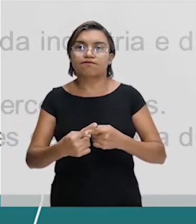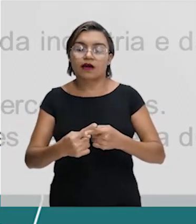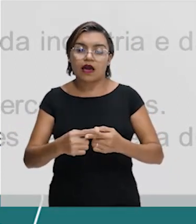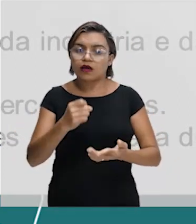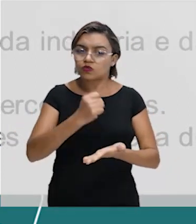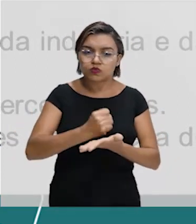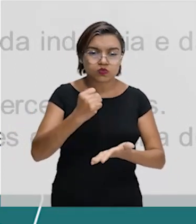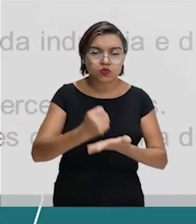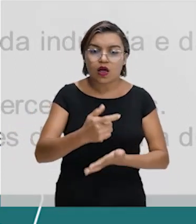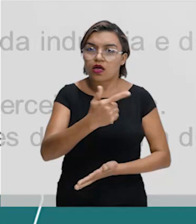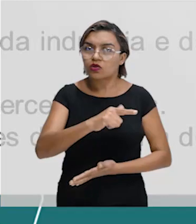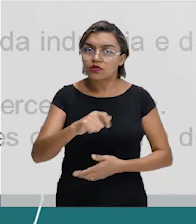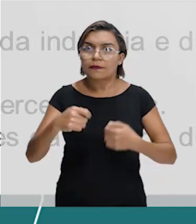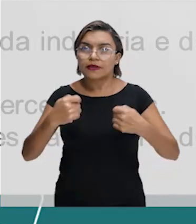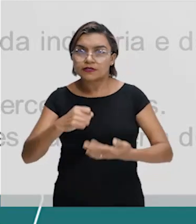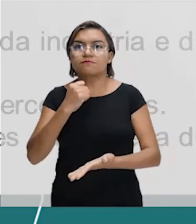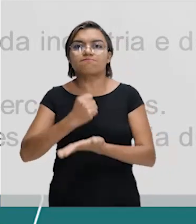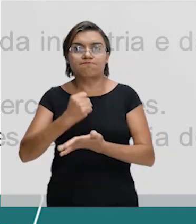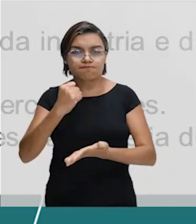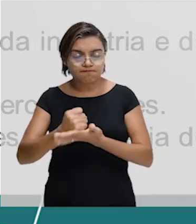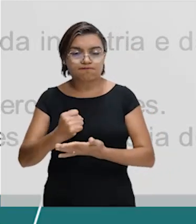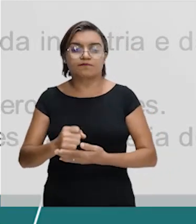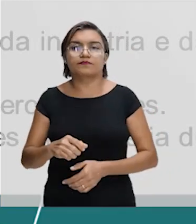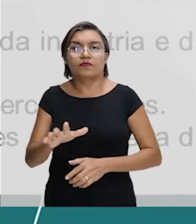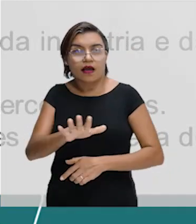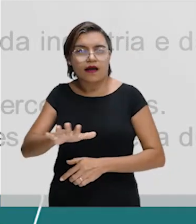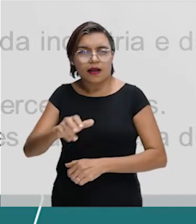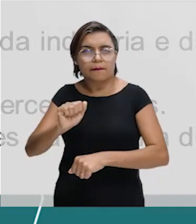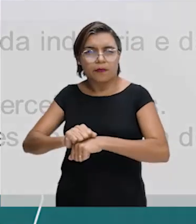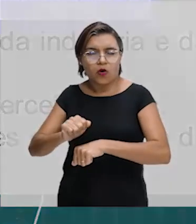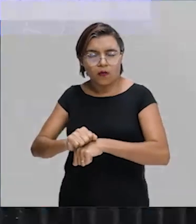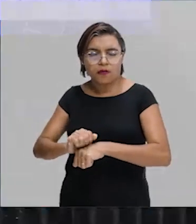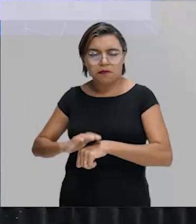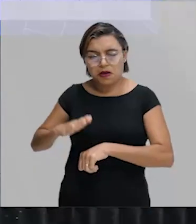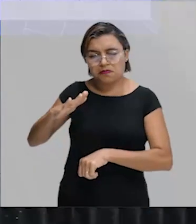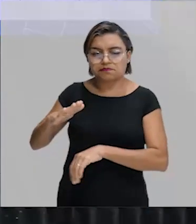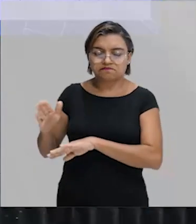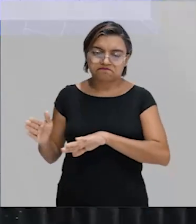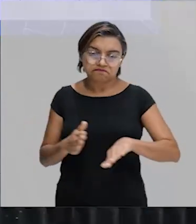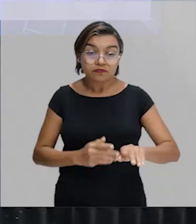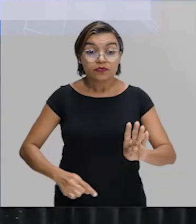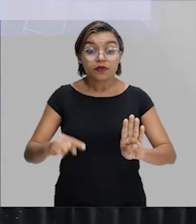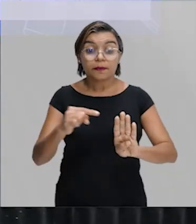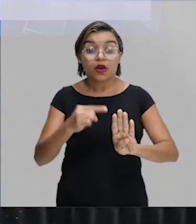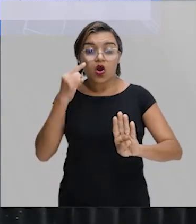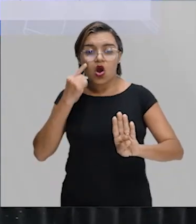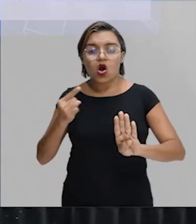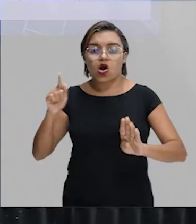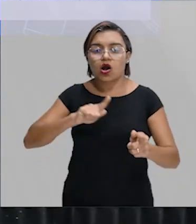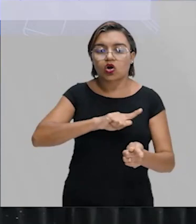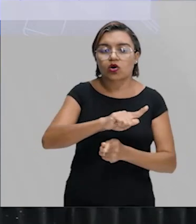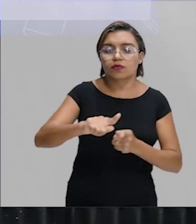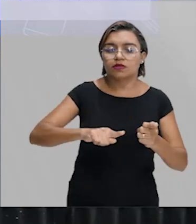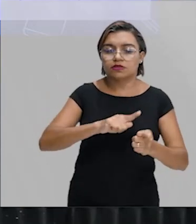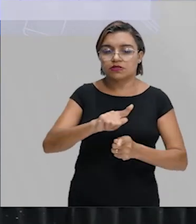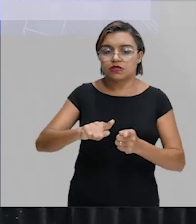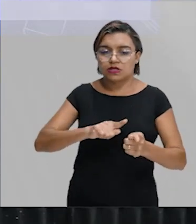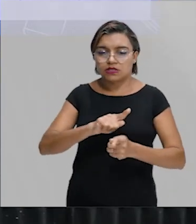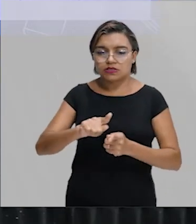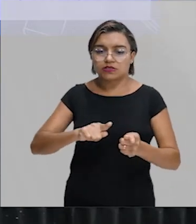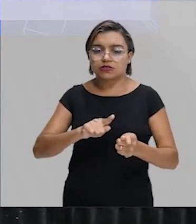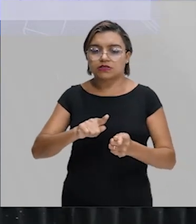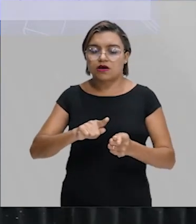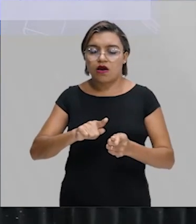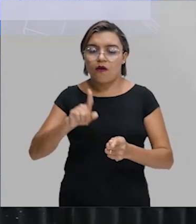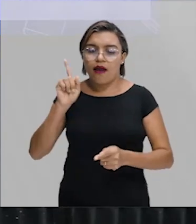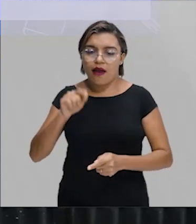nas classes mais pobres. Vamos ver o erro das outras alternativas aqui. Letra B. A globalização resultou em uma